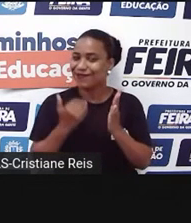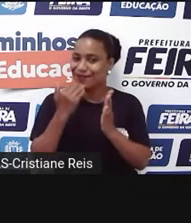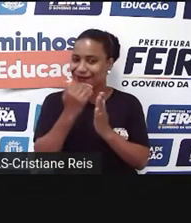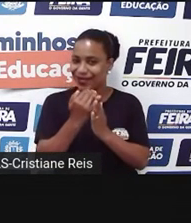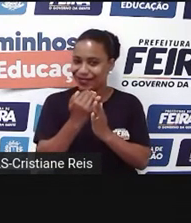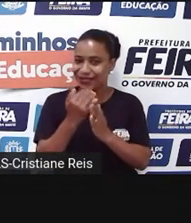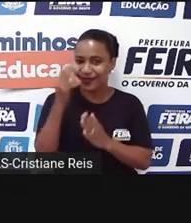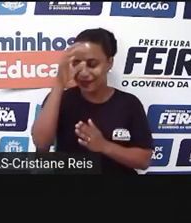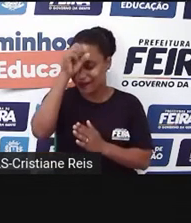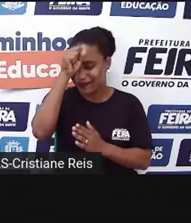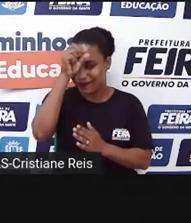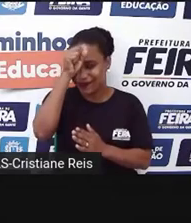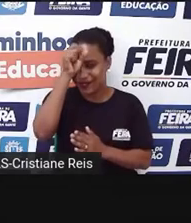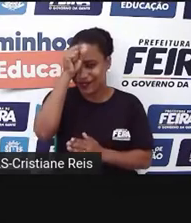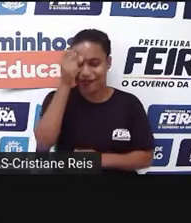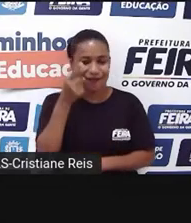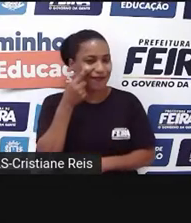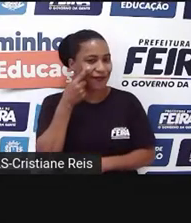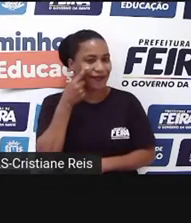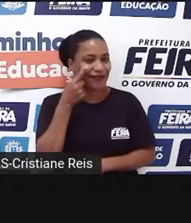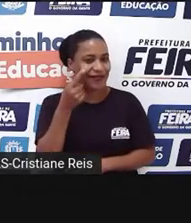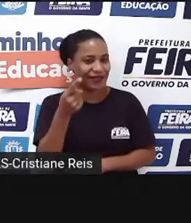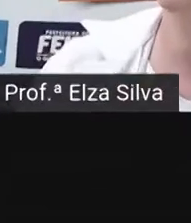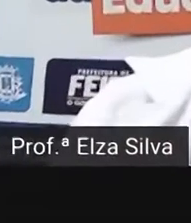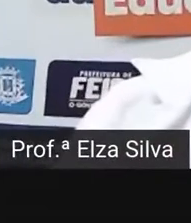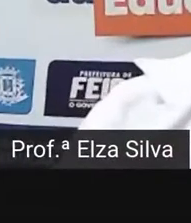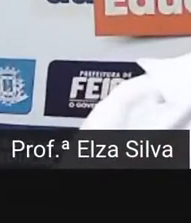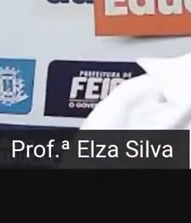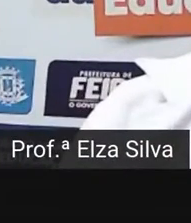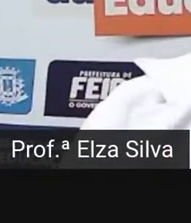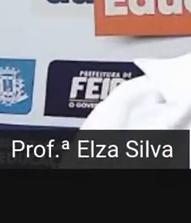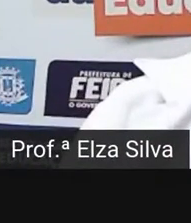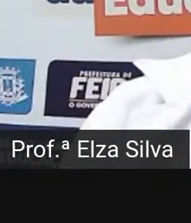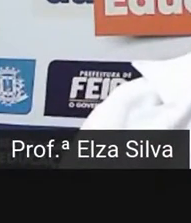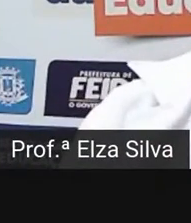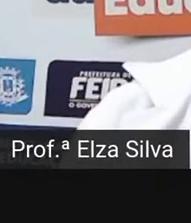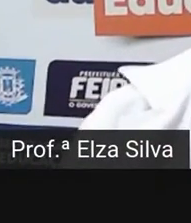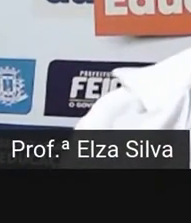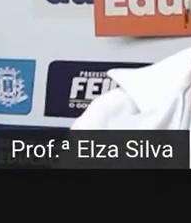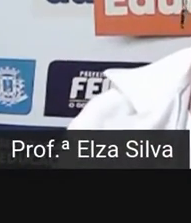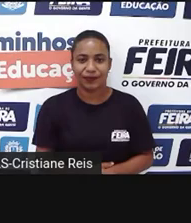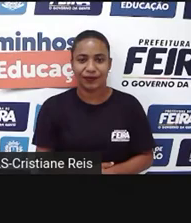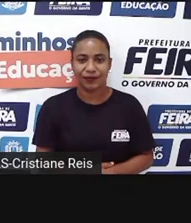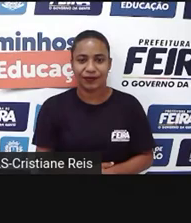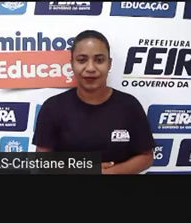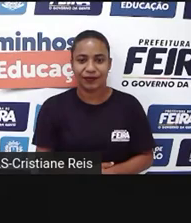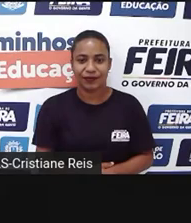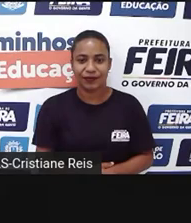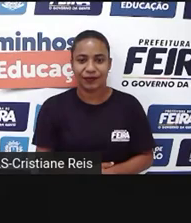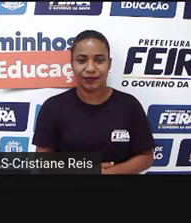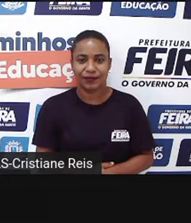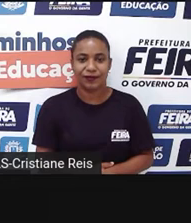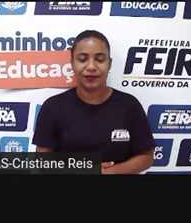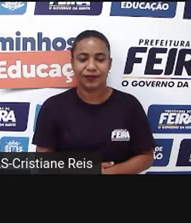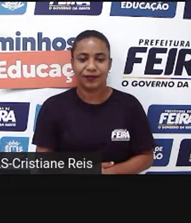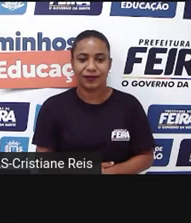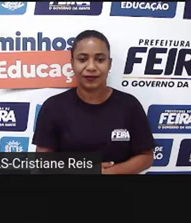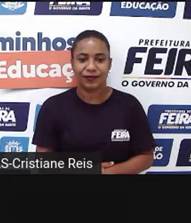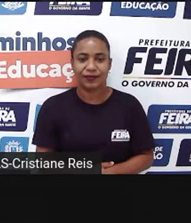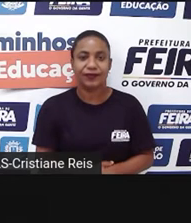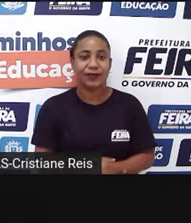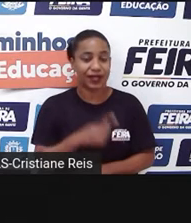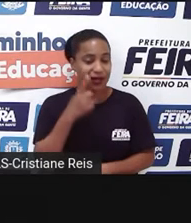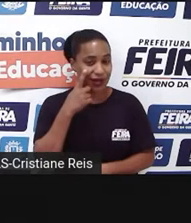para aprender na aula de hoje. Just a moment, please, só um minutinho, por favor. E agora, nós vamos